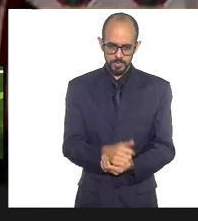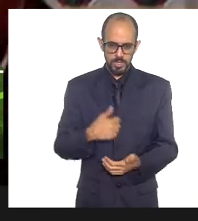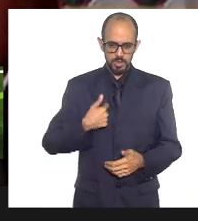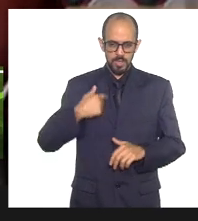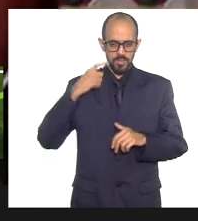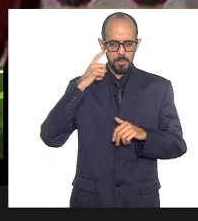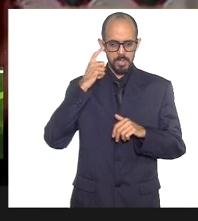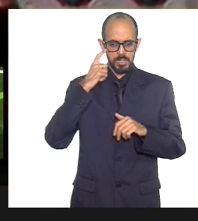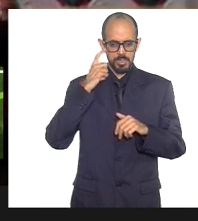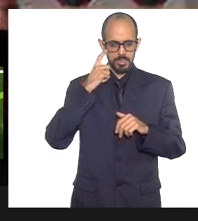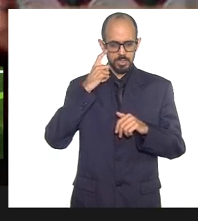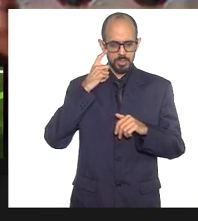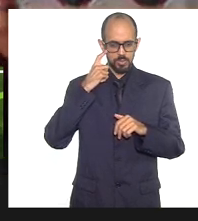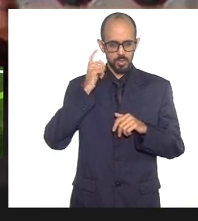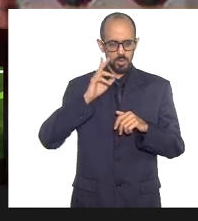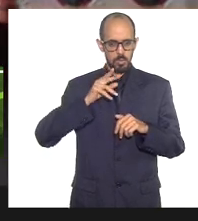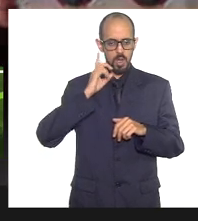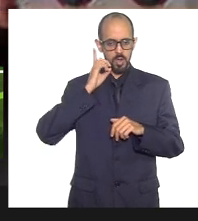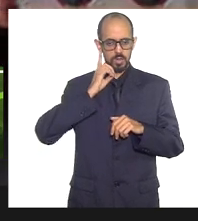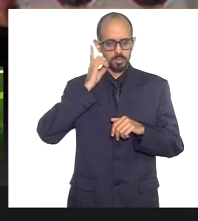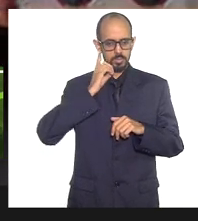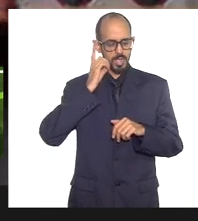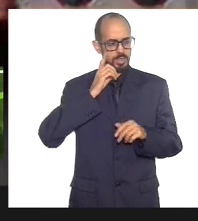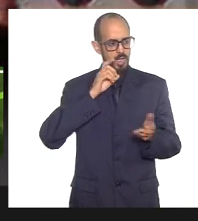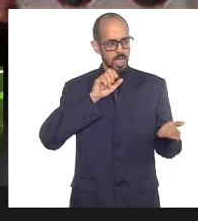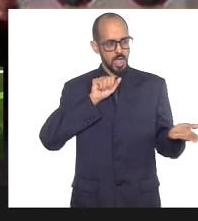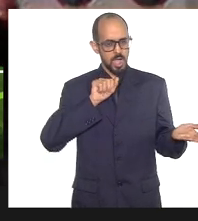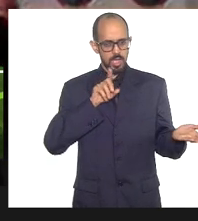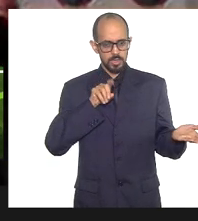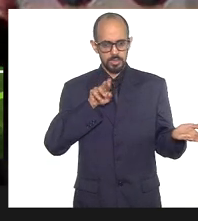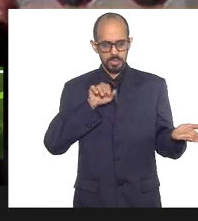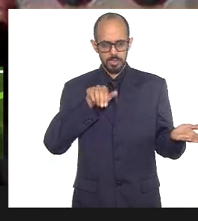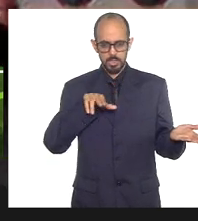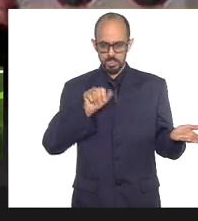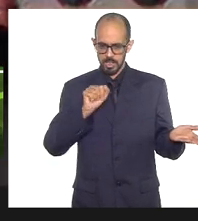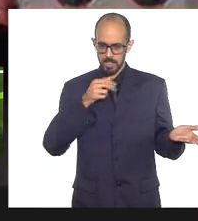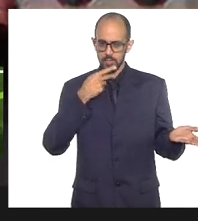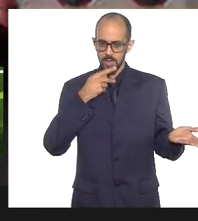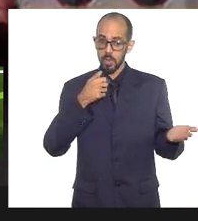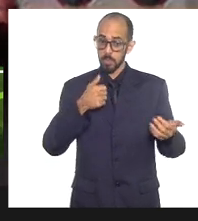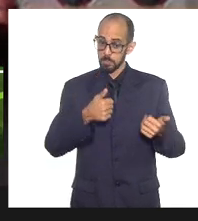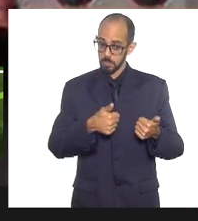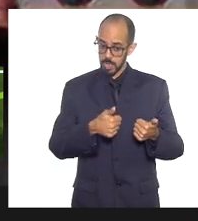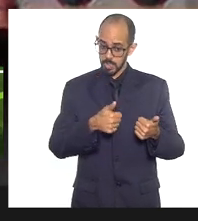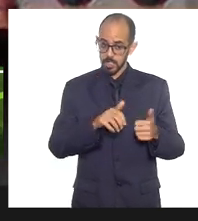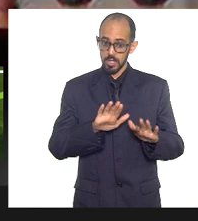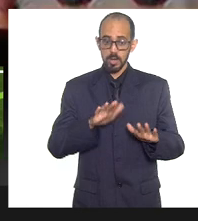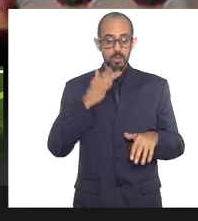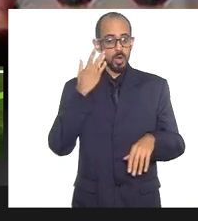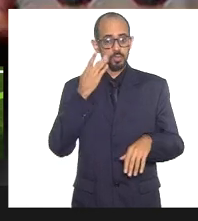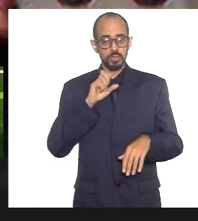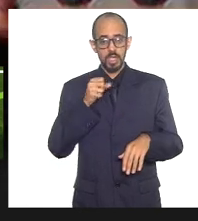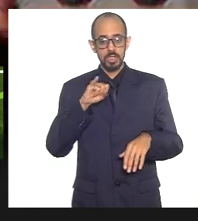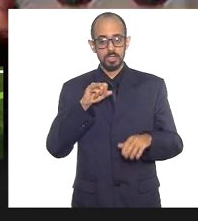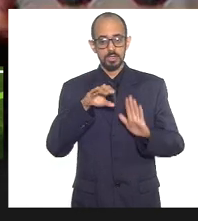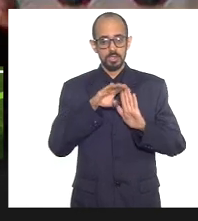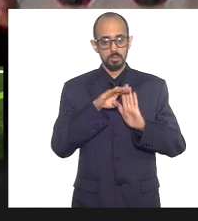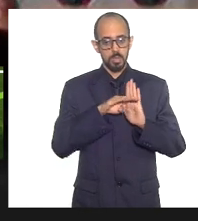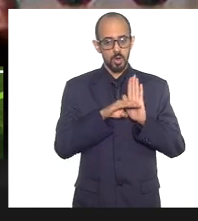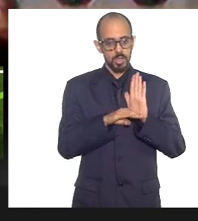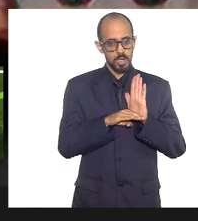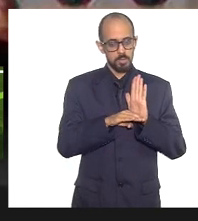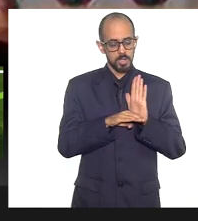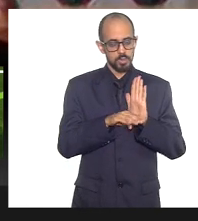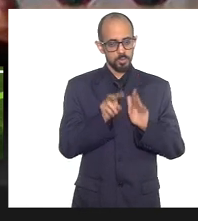na linha da deputada Adriana Baltazar, que foi muito feliz, não sei, deputada, se programa de proteção a testemunho, porque